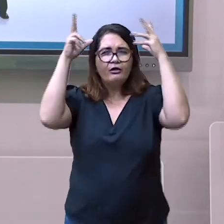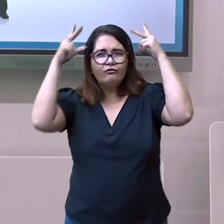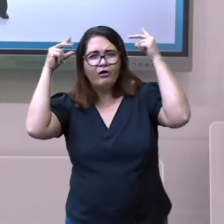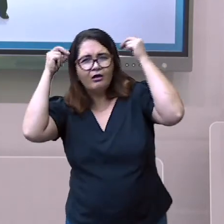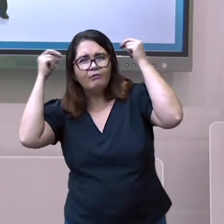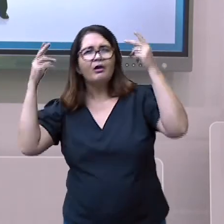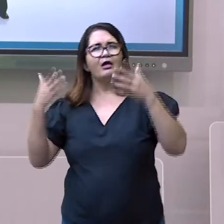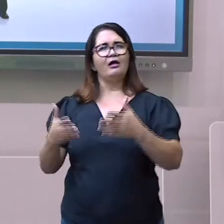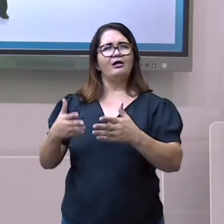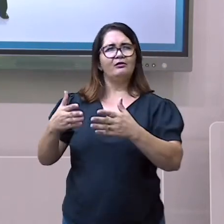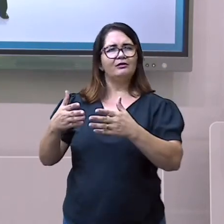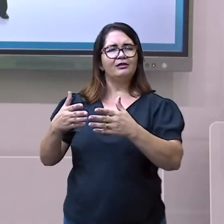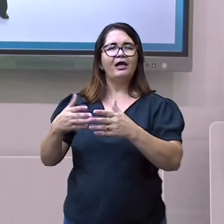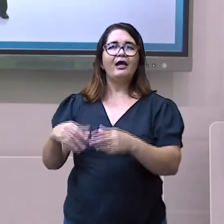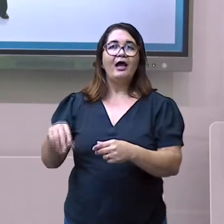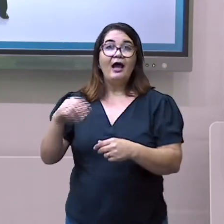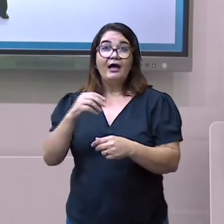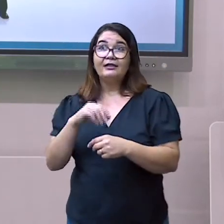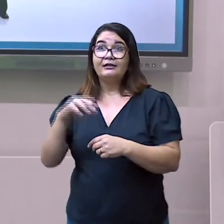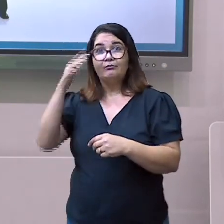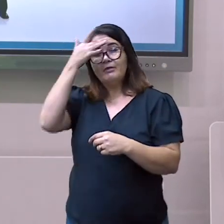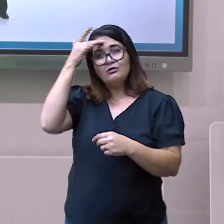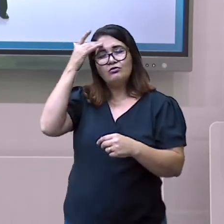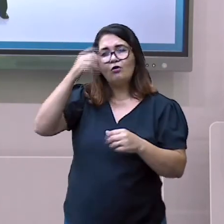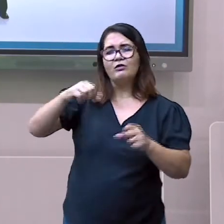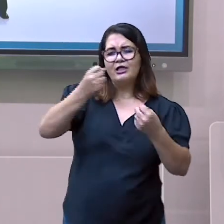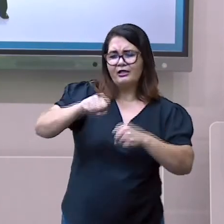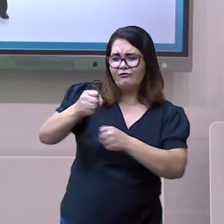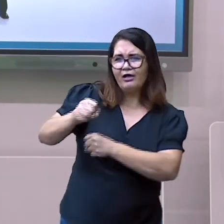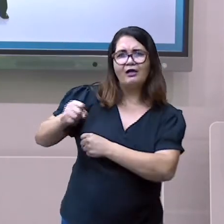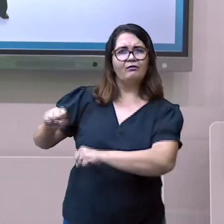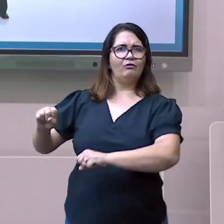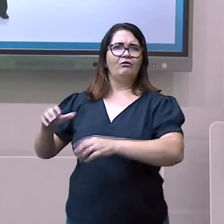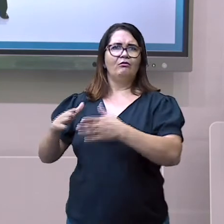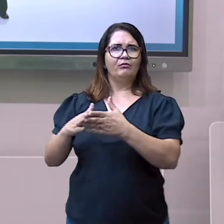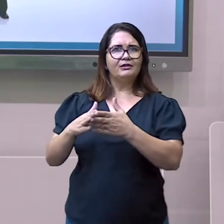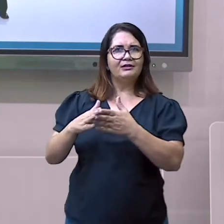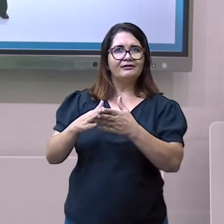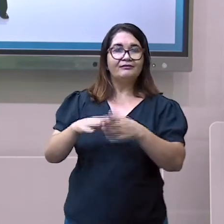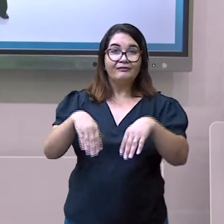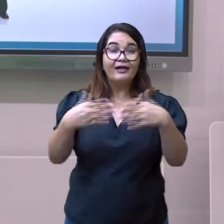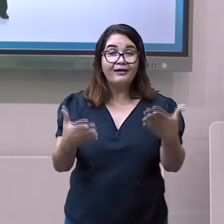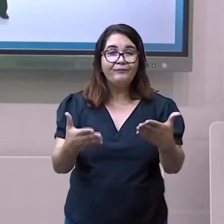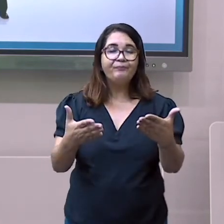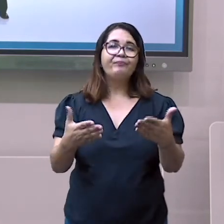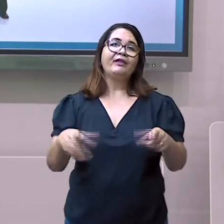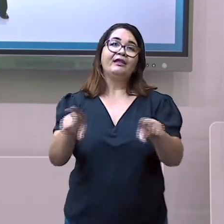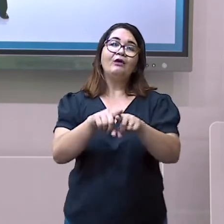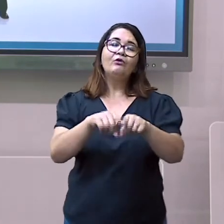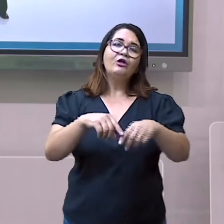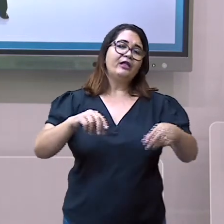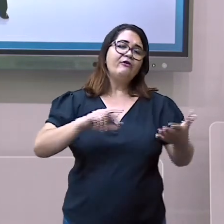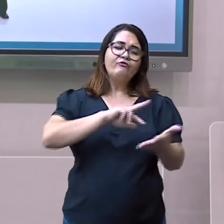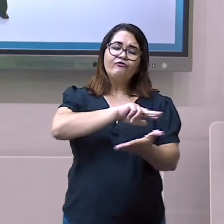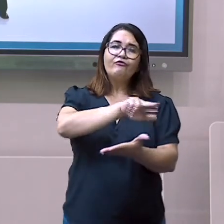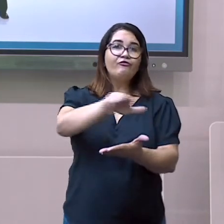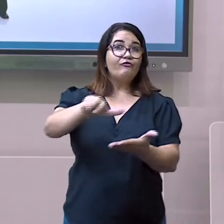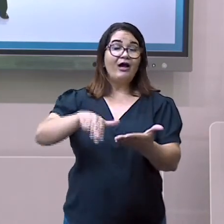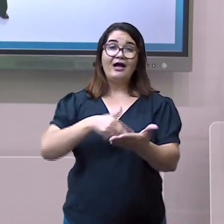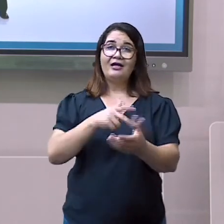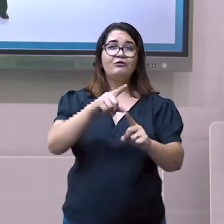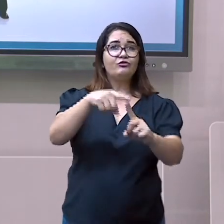os garis, dentre alguns outros. Agora, falaremos um pouco sobre o campo